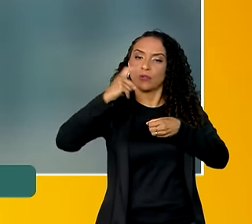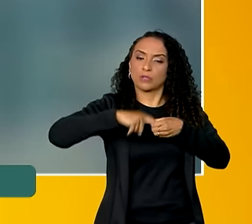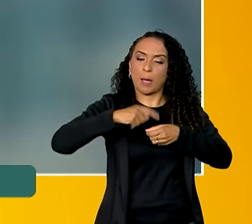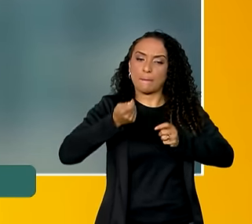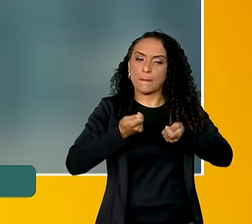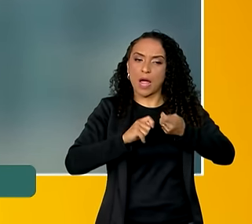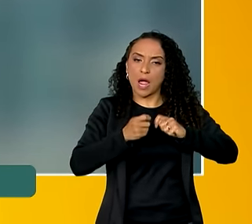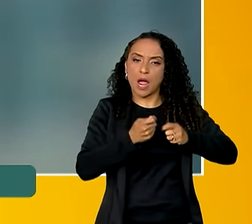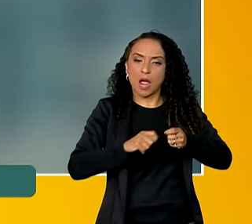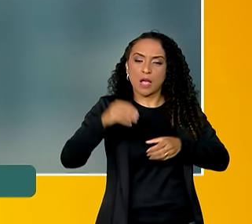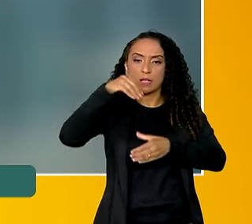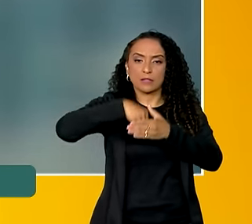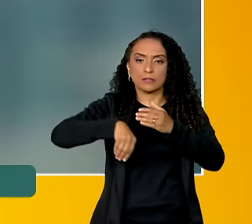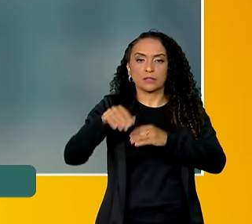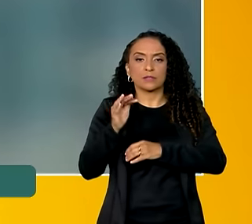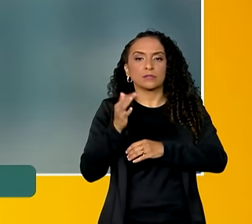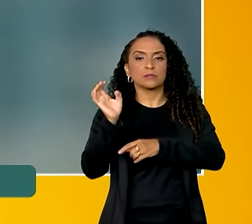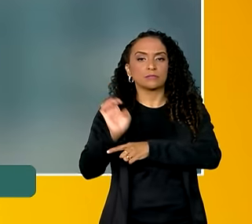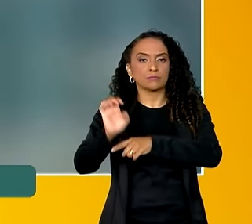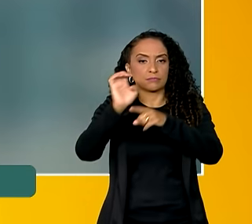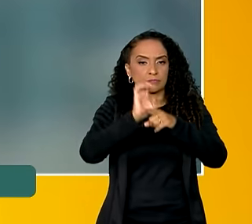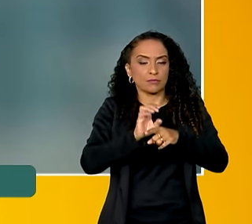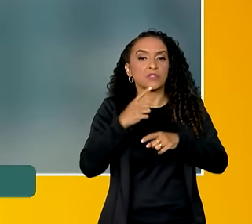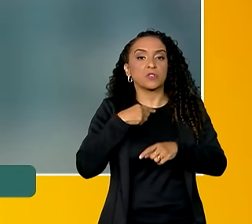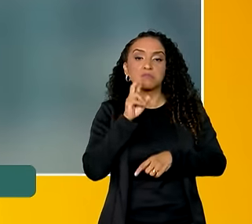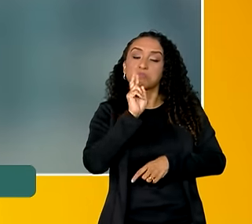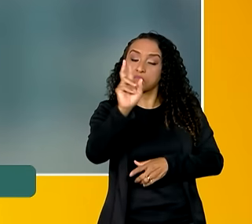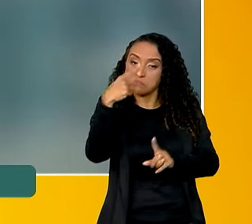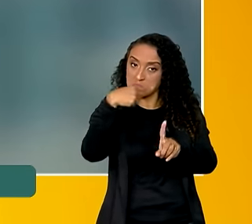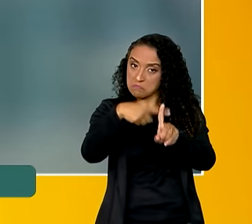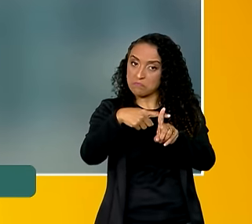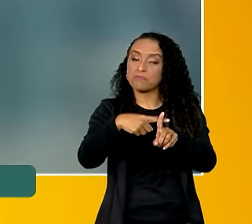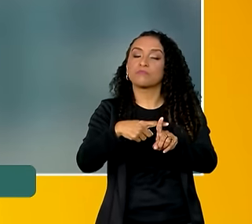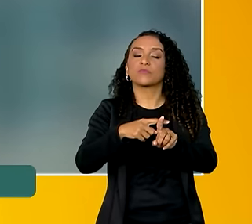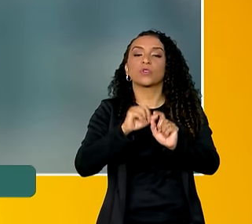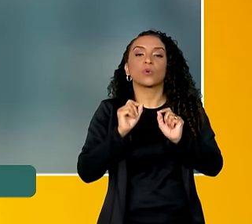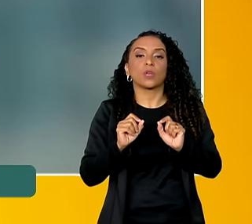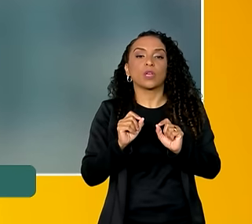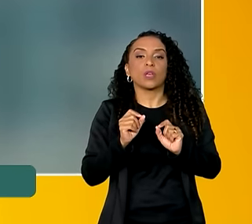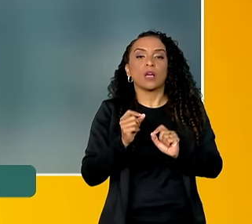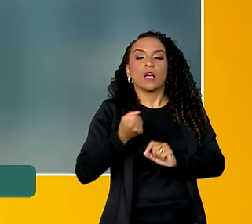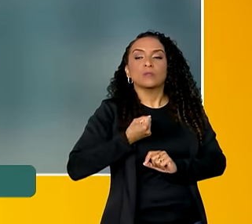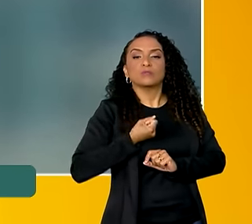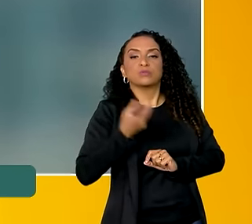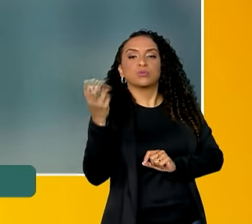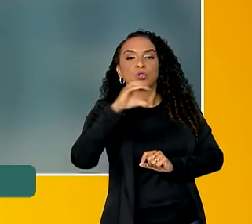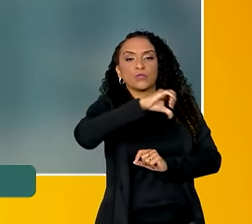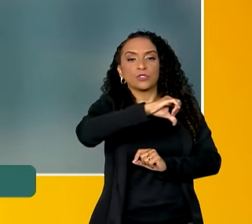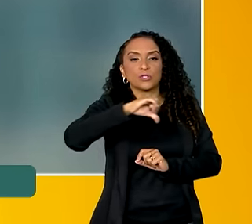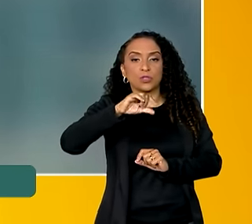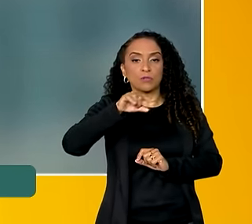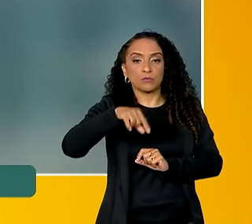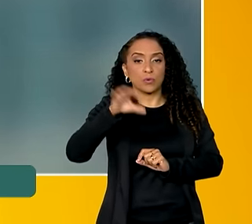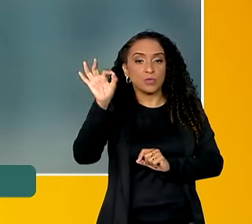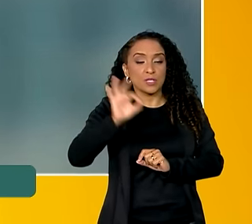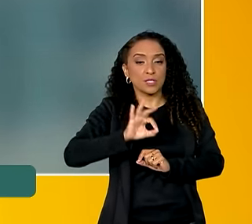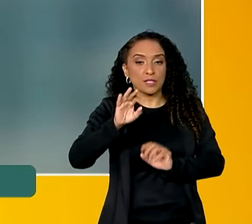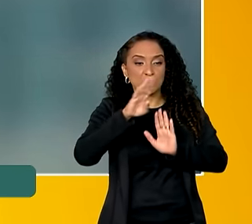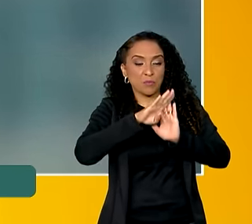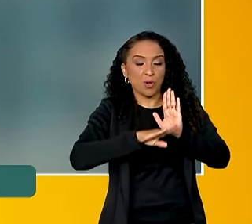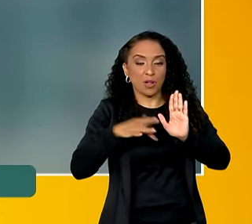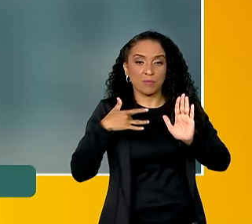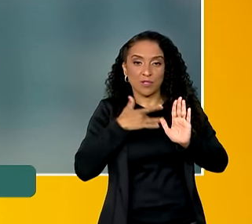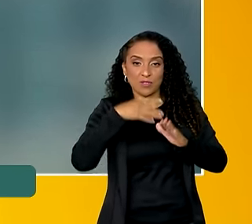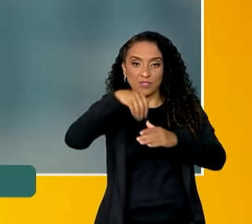articulação interfederativa e tivemos uma resposta muito positiva. Chegando a esse número, de 99% do Programa